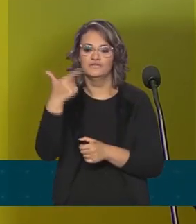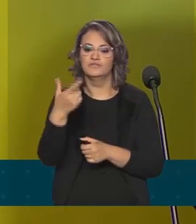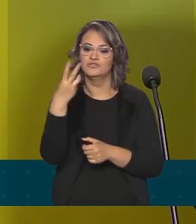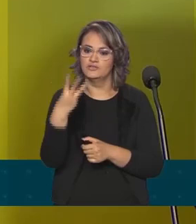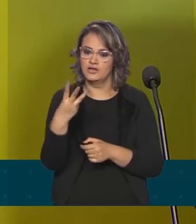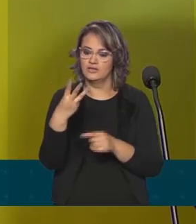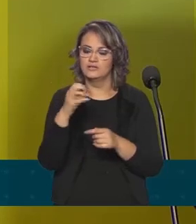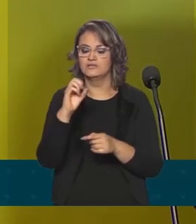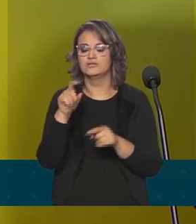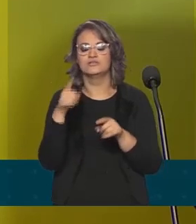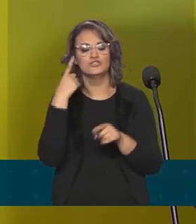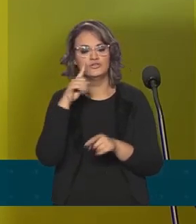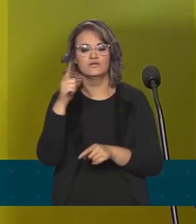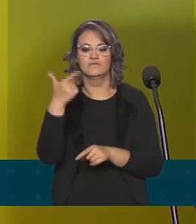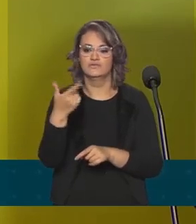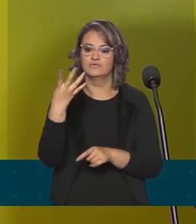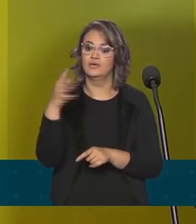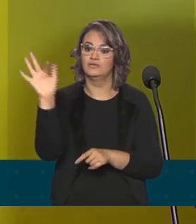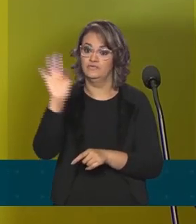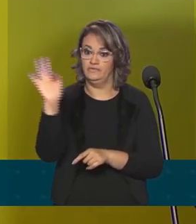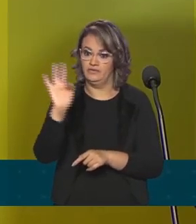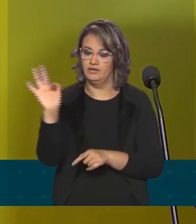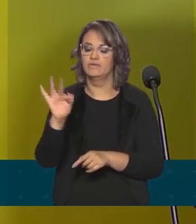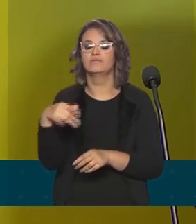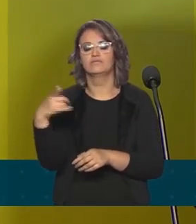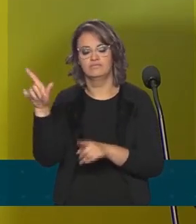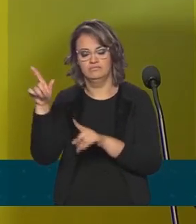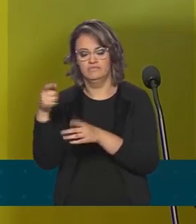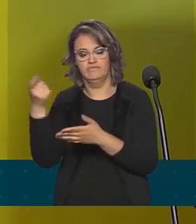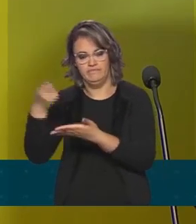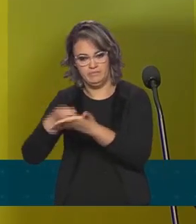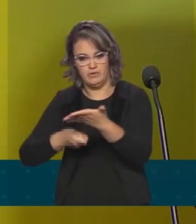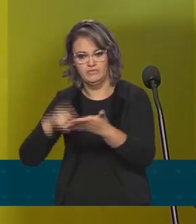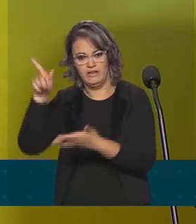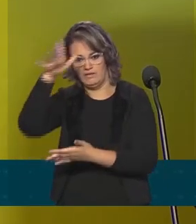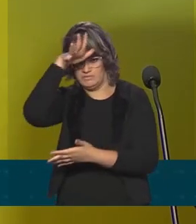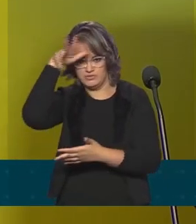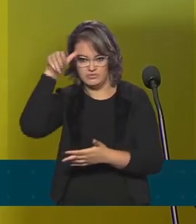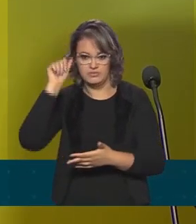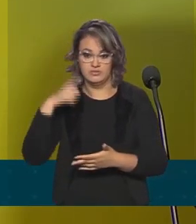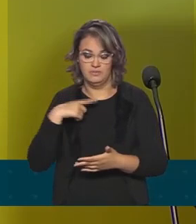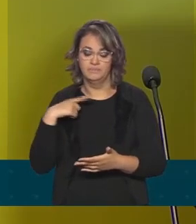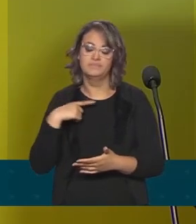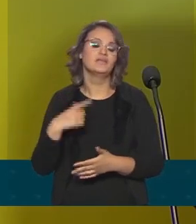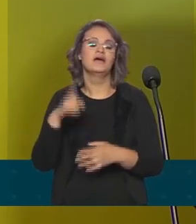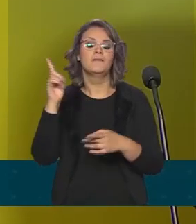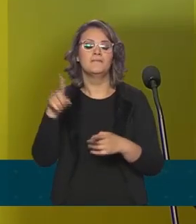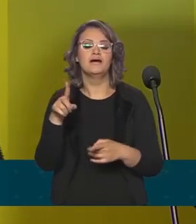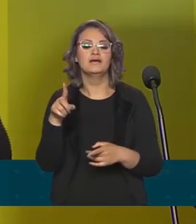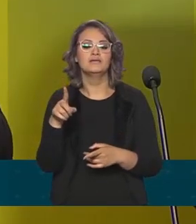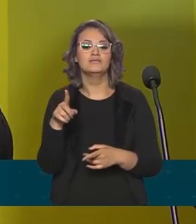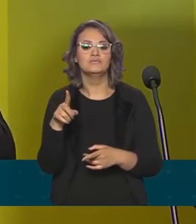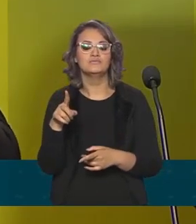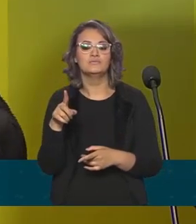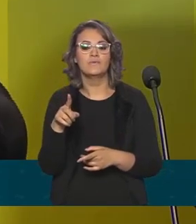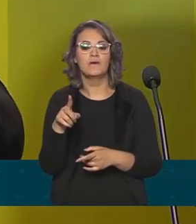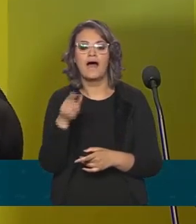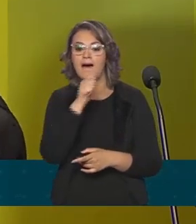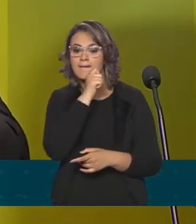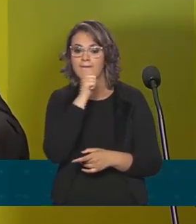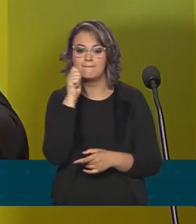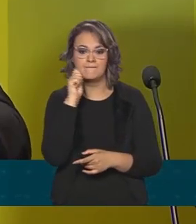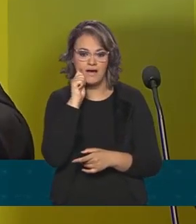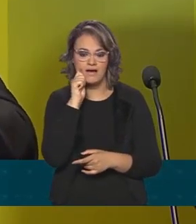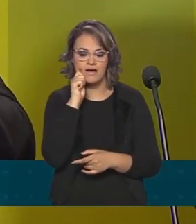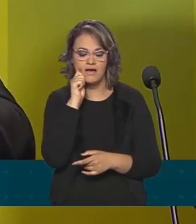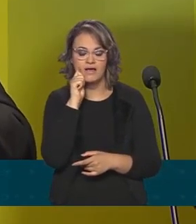24 de fevereiro. E tivemos um problema no Instituto Federal de Tecnologia do Amapá, em que houve um problema estrutural. Uma